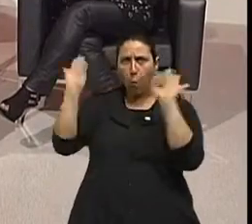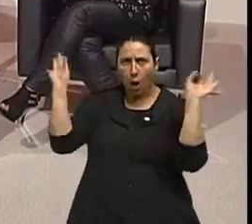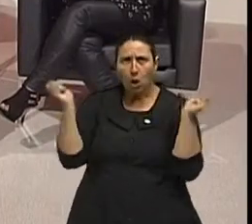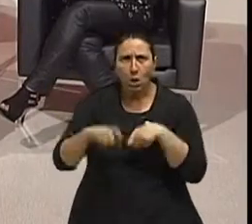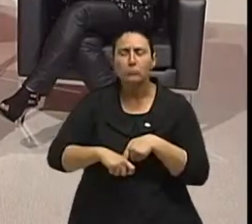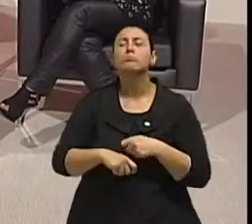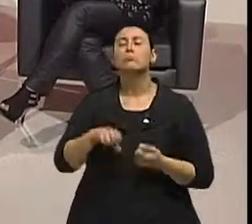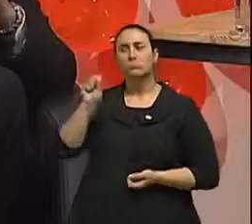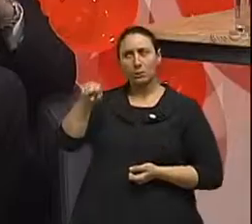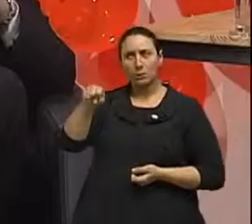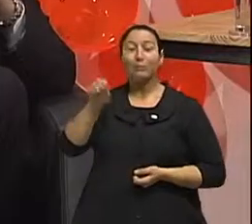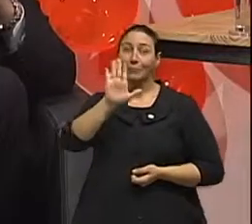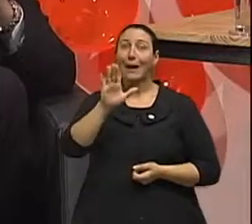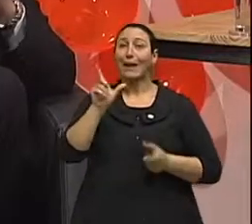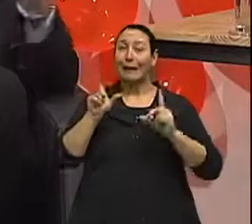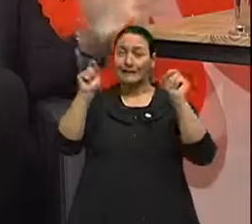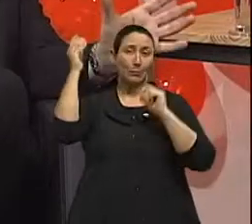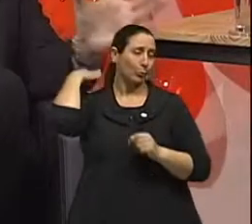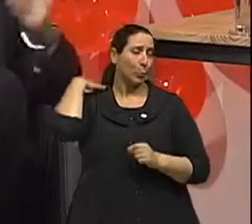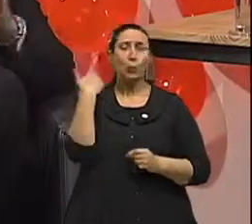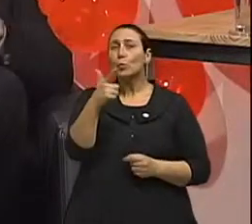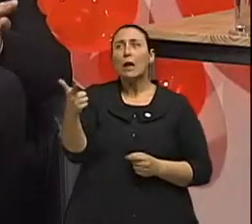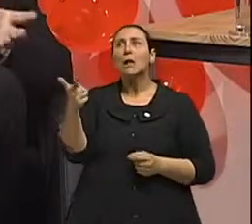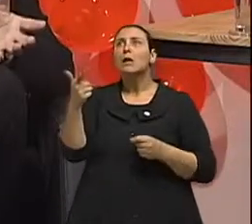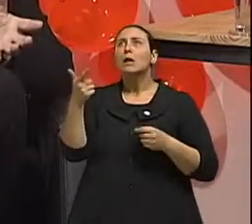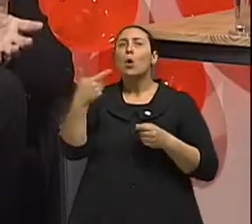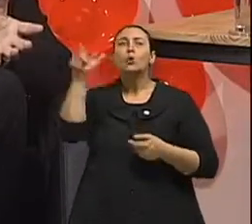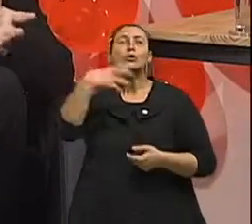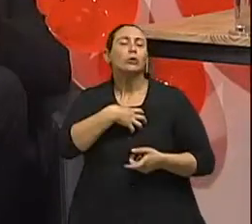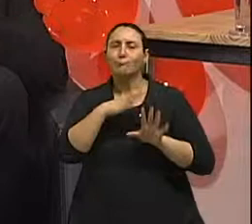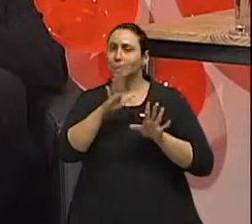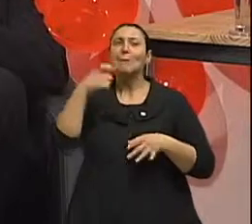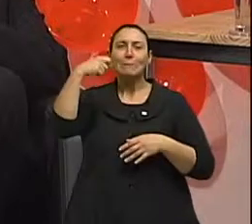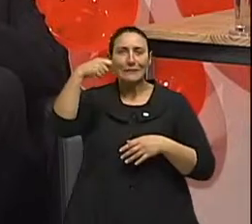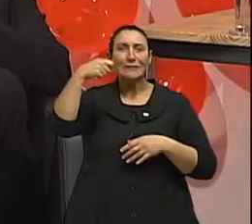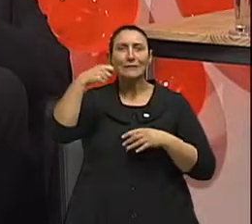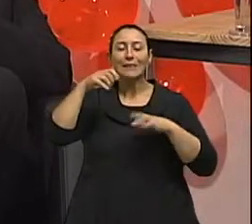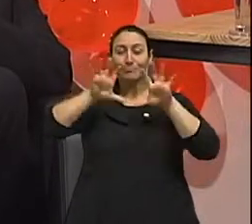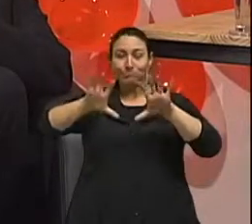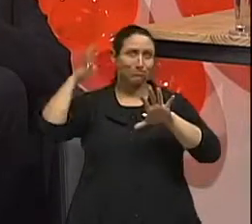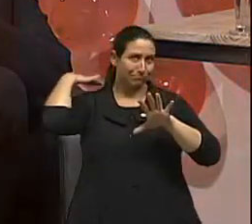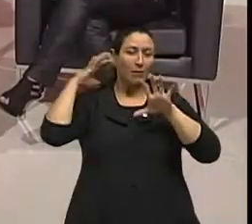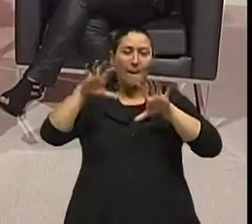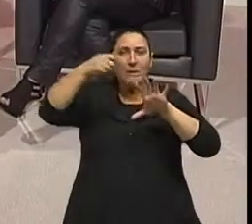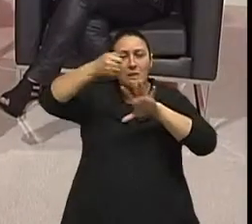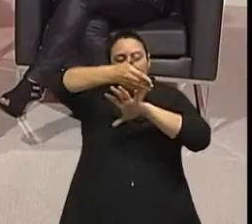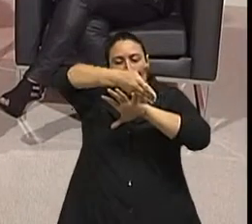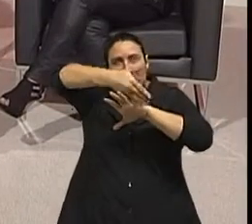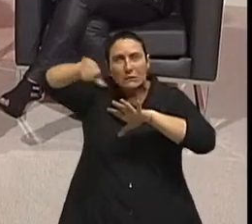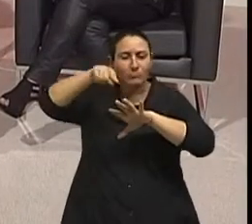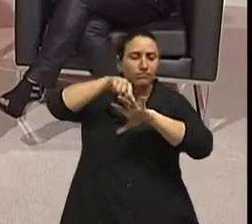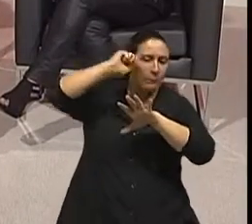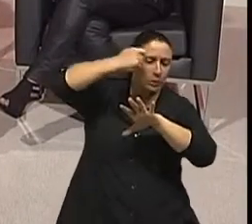pulmão é cirúrgico. Idealmente, a maioria deles deve ser operada, deve ser tirada a doença. Ou seja, tira parte do pulmão?